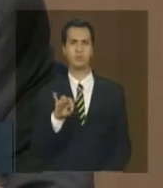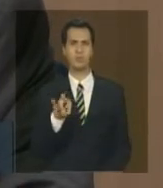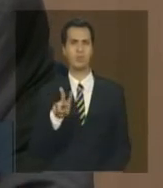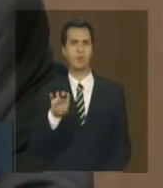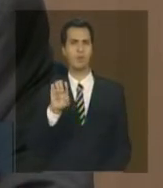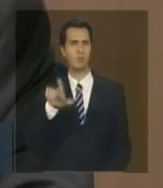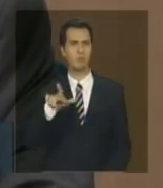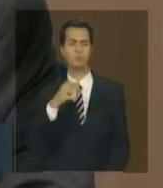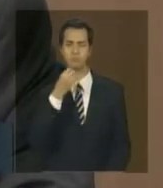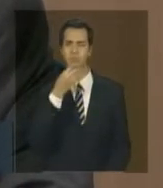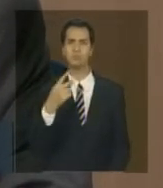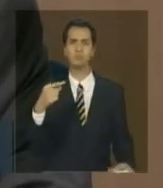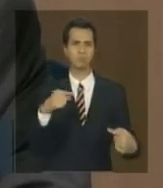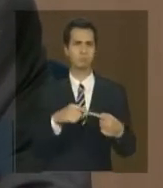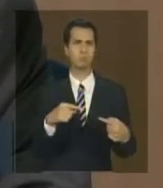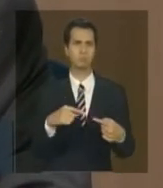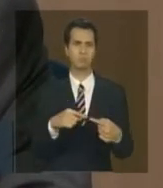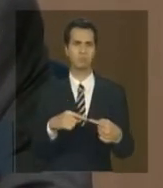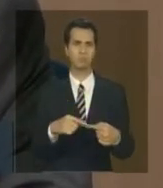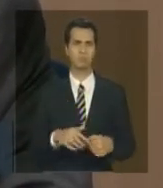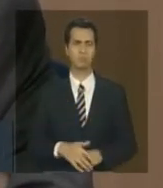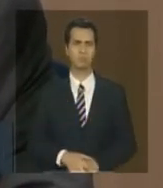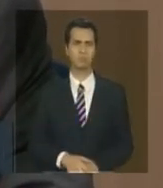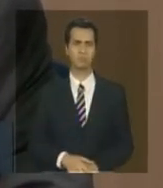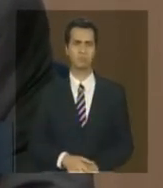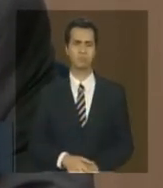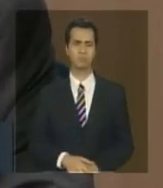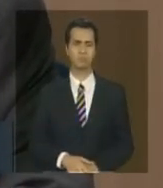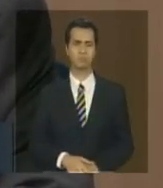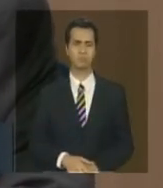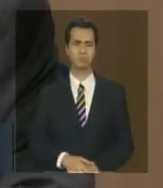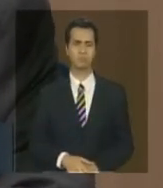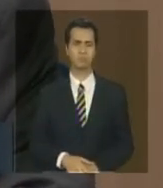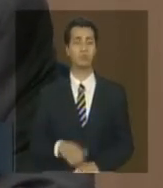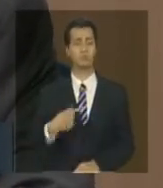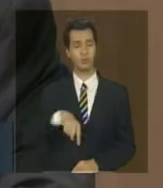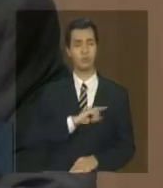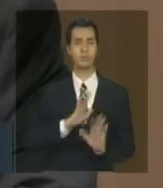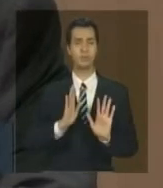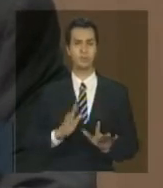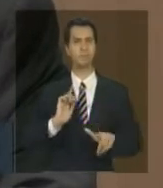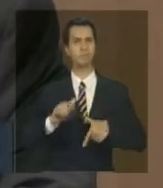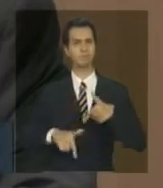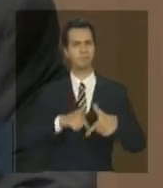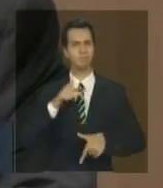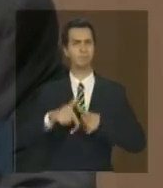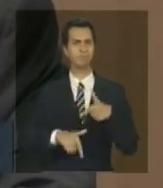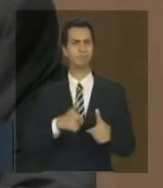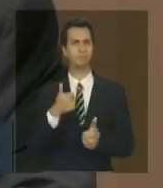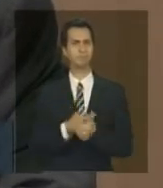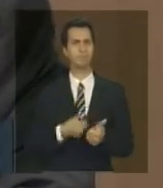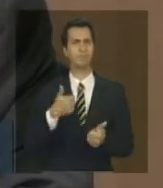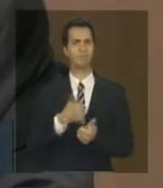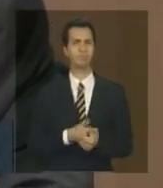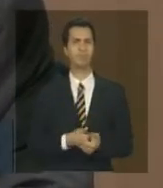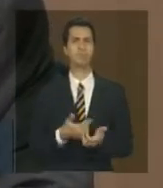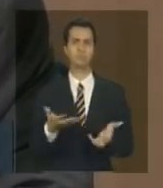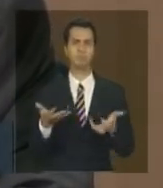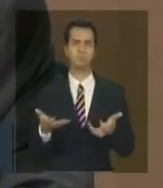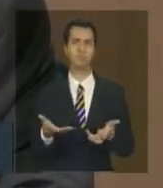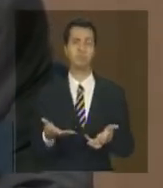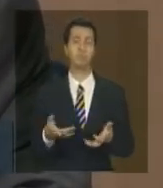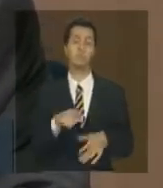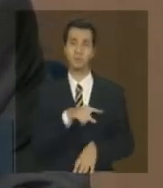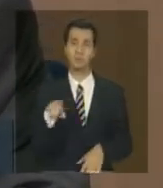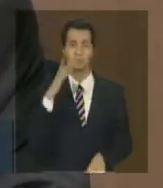de utilização do bioma então e nós temos feito esforços nesse sentido e vocês sabem que tem iniciativas aí de